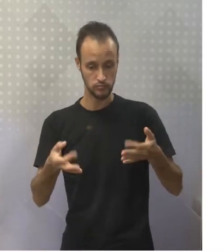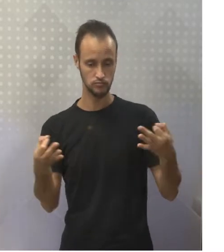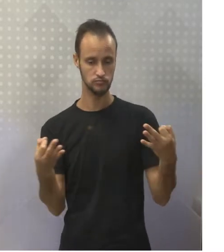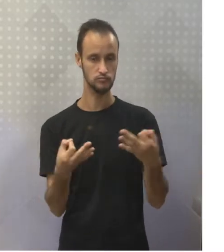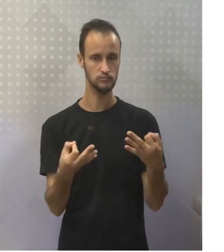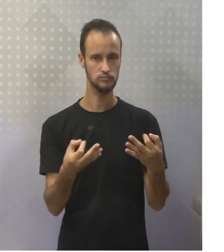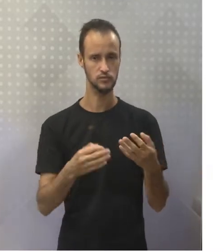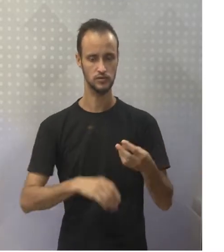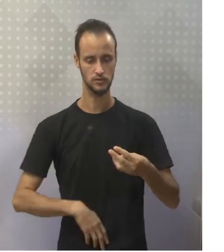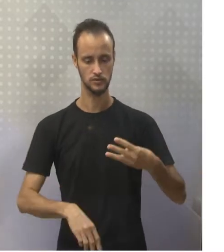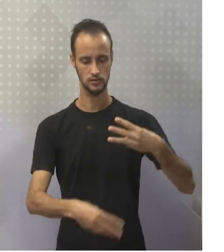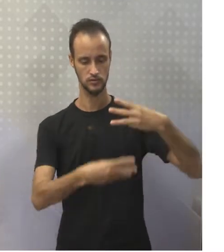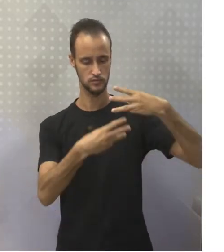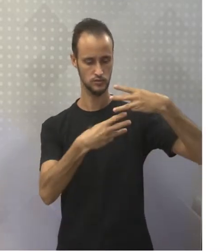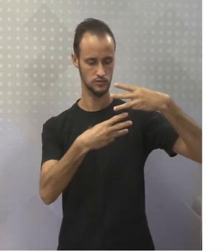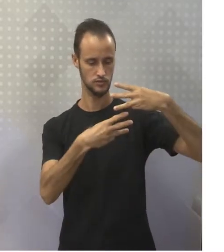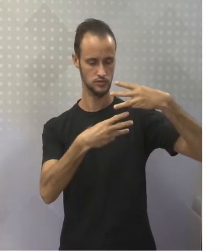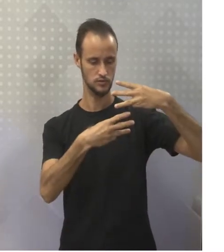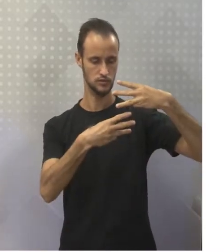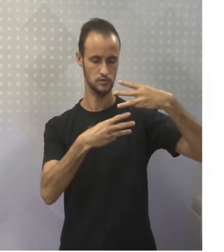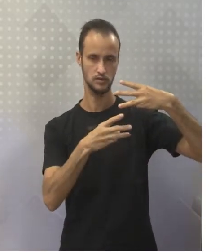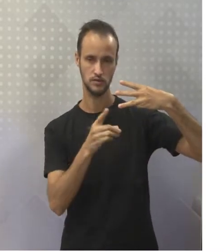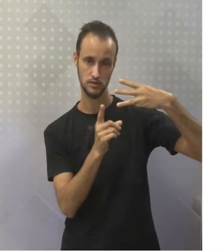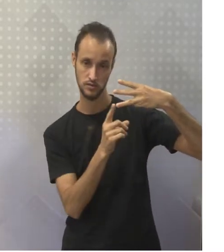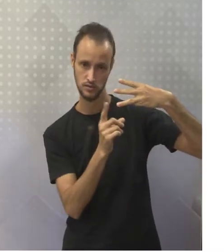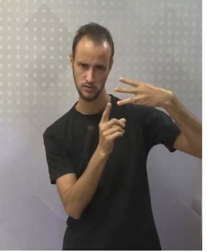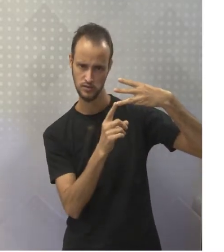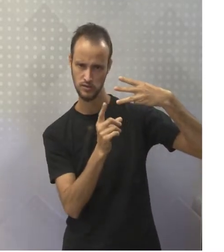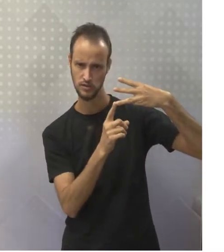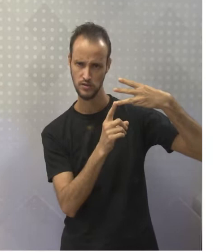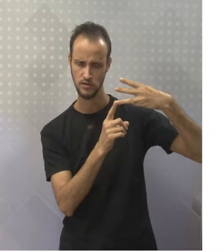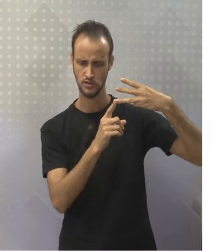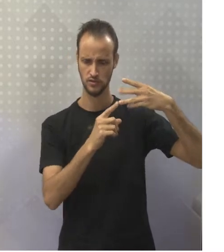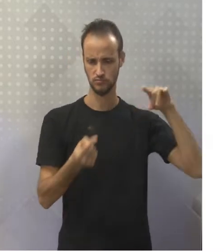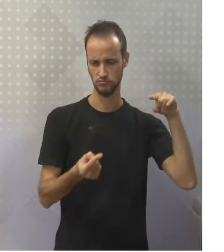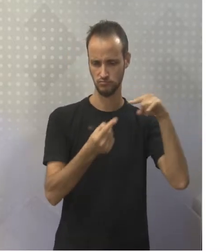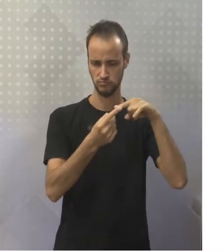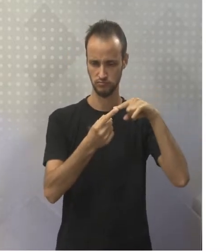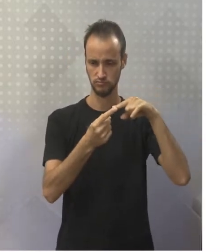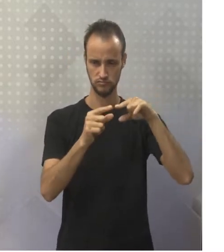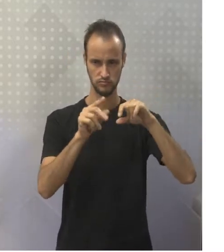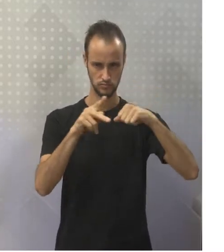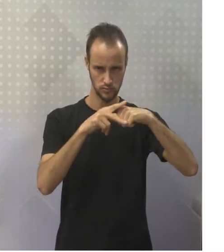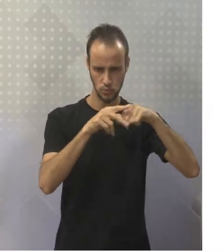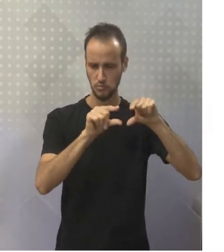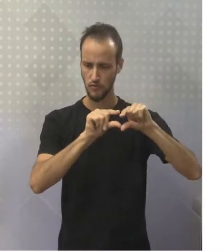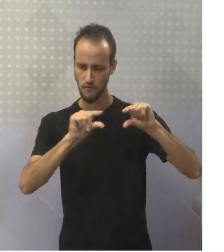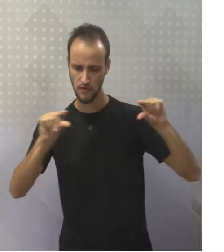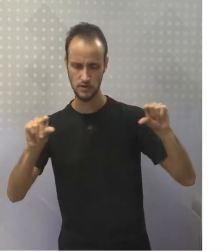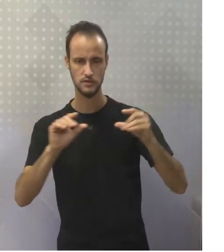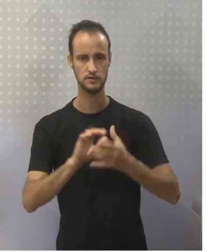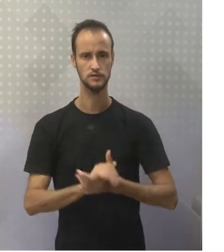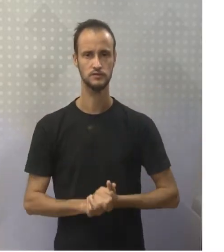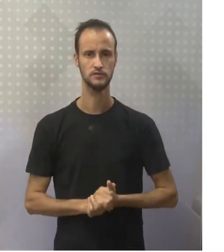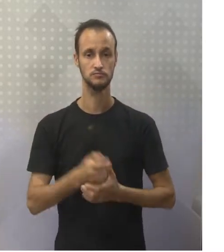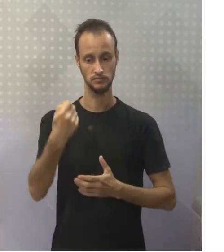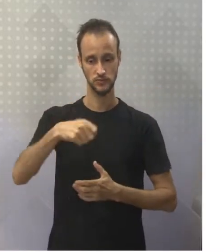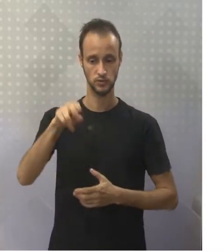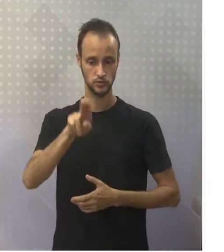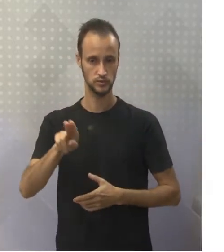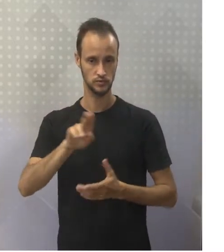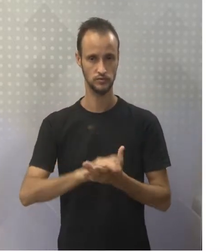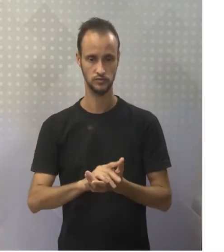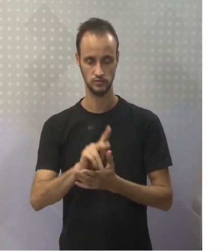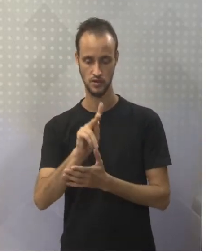pessoa do singular, para he, she it, né? Na frase afirmativa, né? In affirmative form, eu tenho que usar o